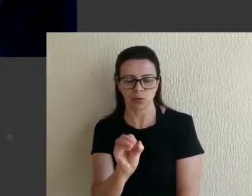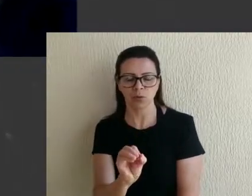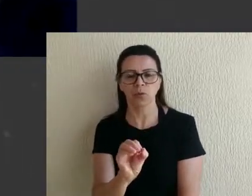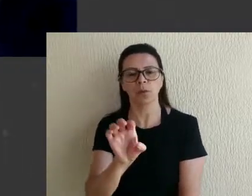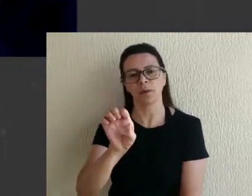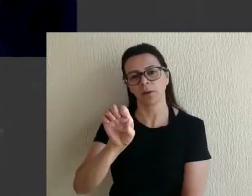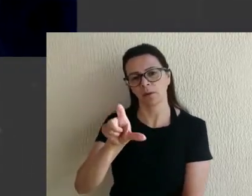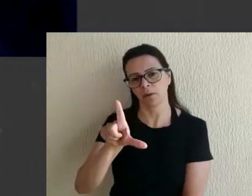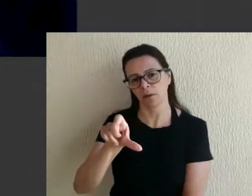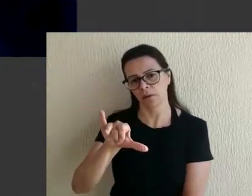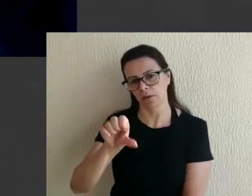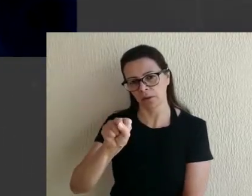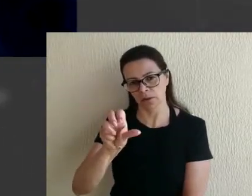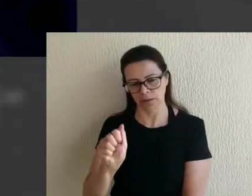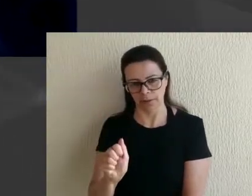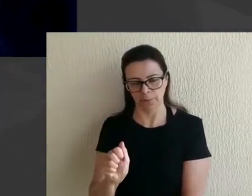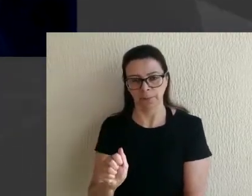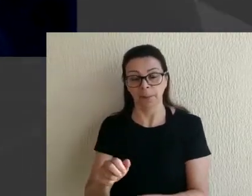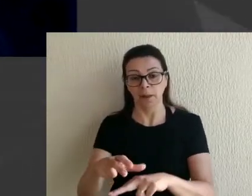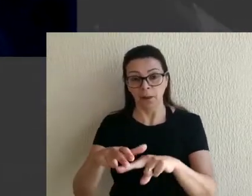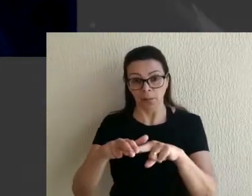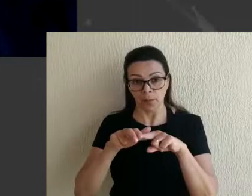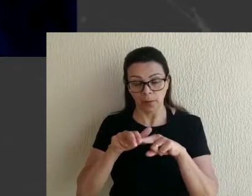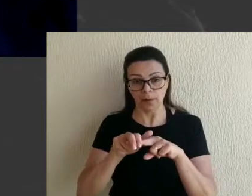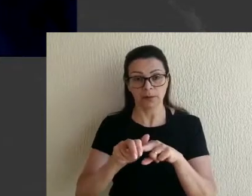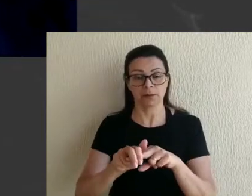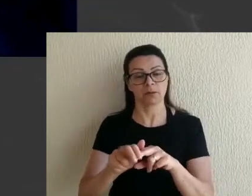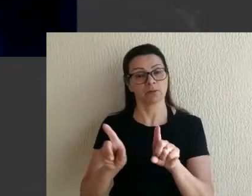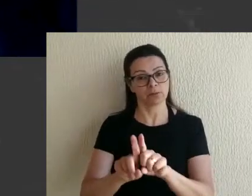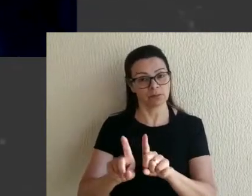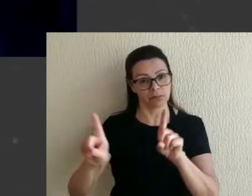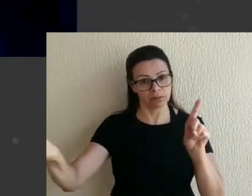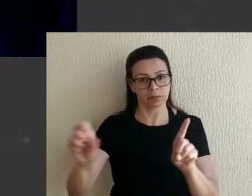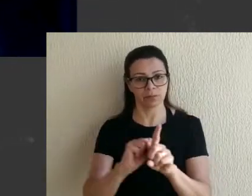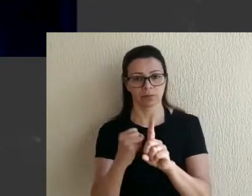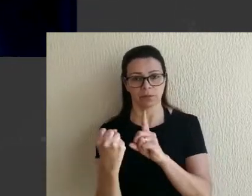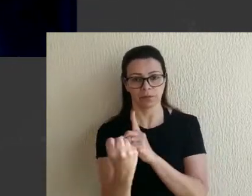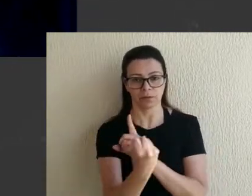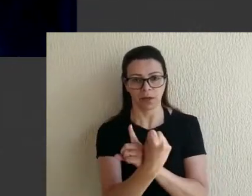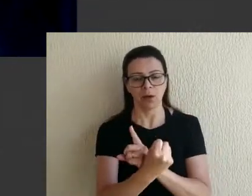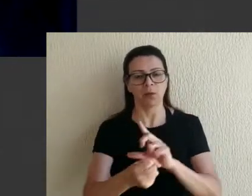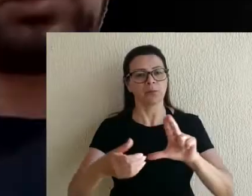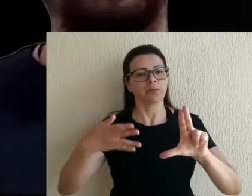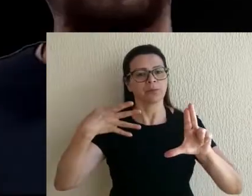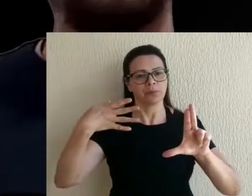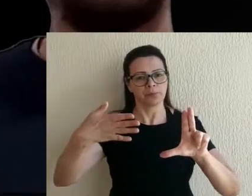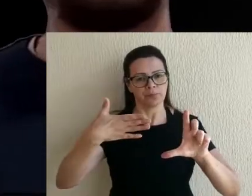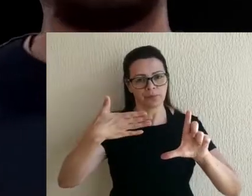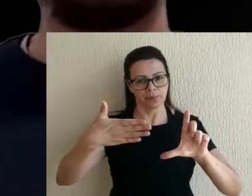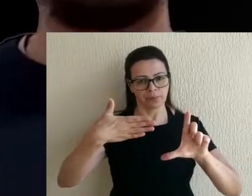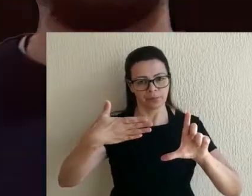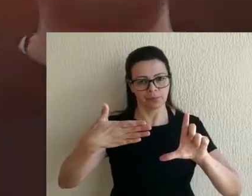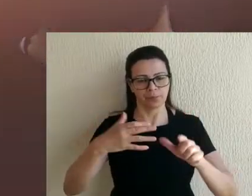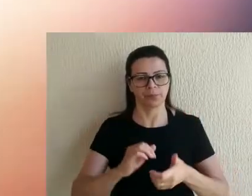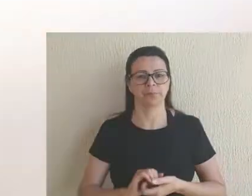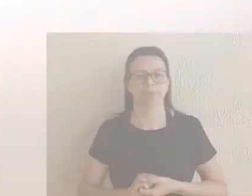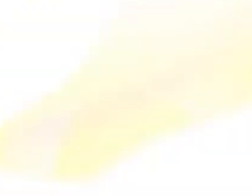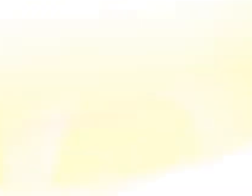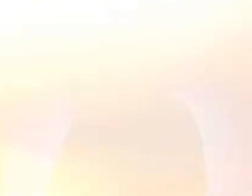detalha este assunto. Em razão do isolamento social, a entrevista foi gravada por videoconferência. Confira.